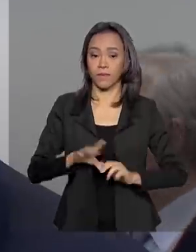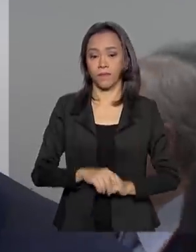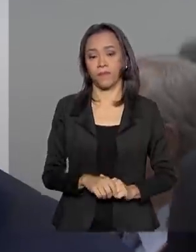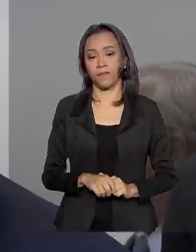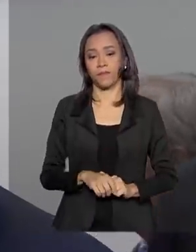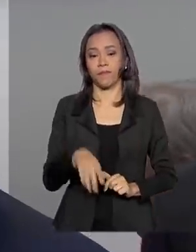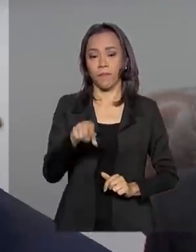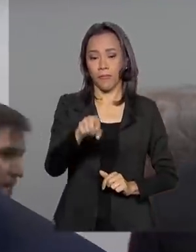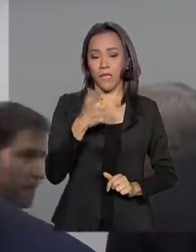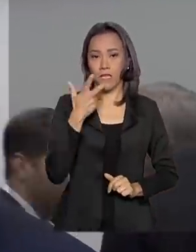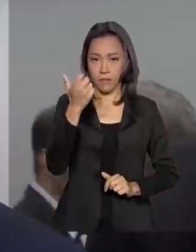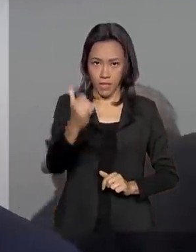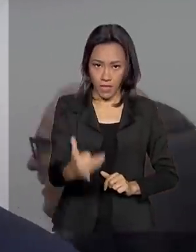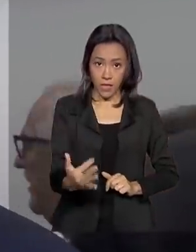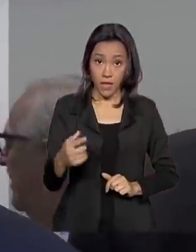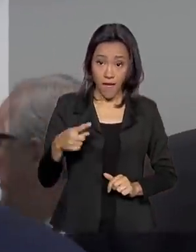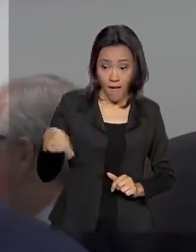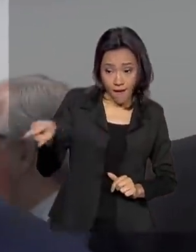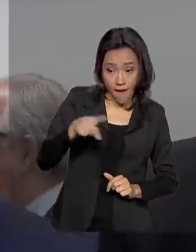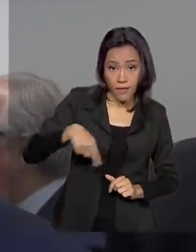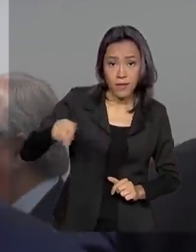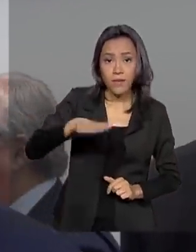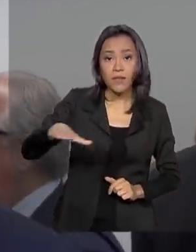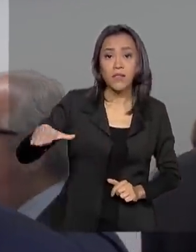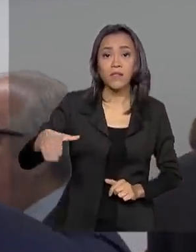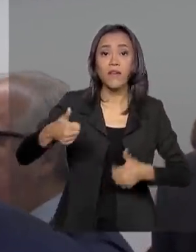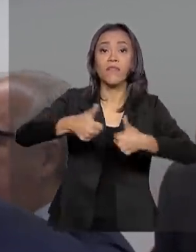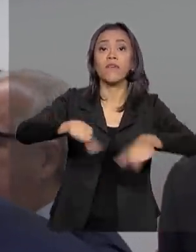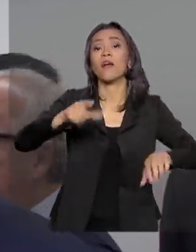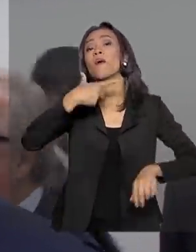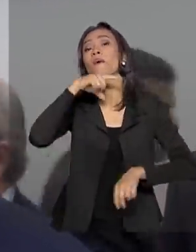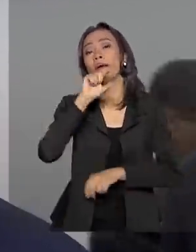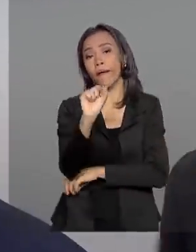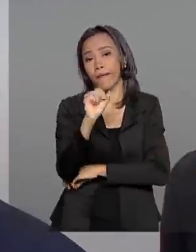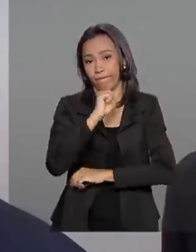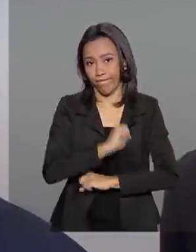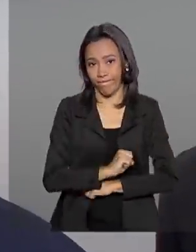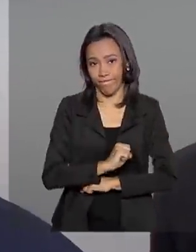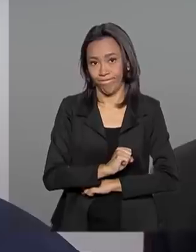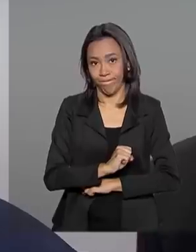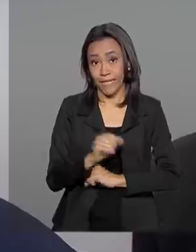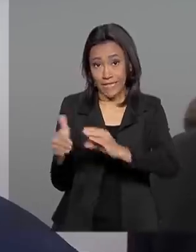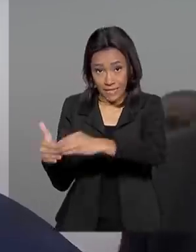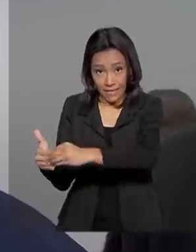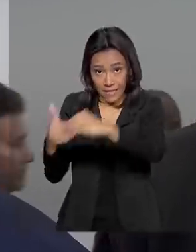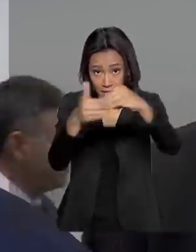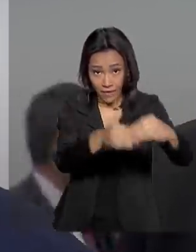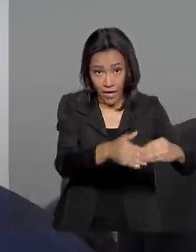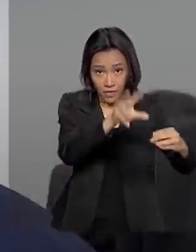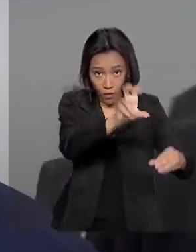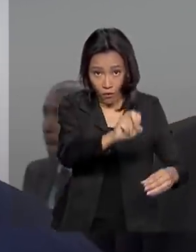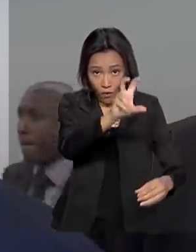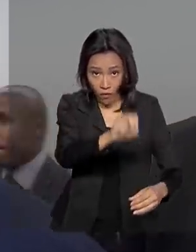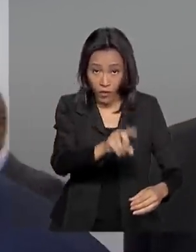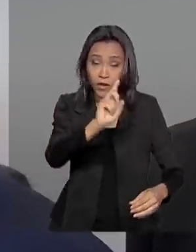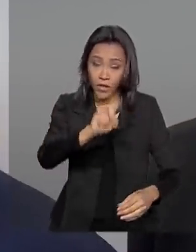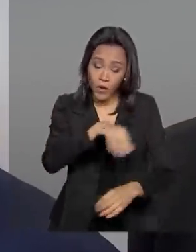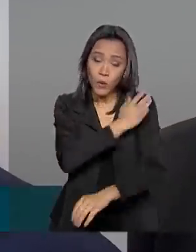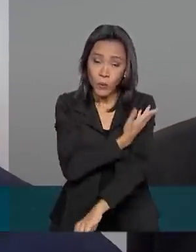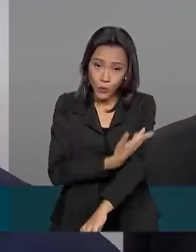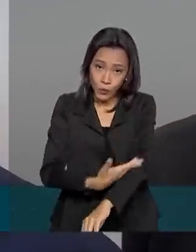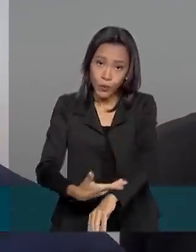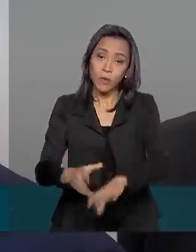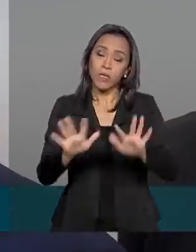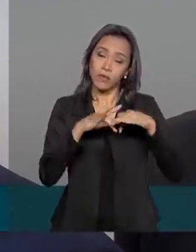Essas crianças vão ficar com quem? Se mandarem para os avós, como é o hábito das famílias